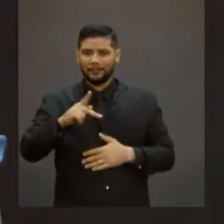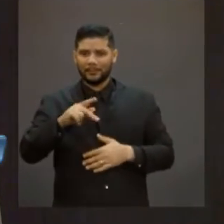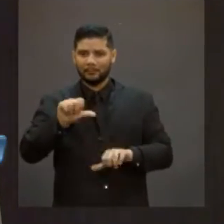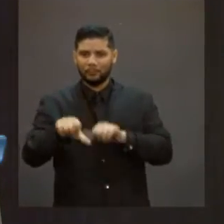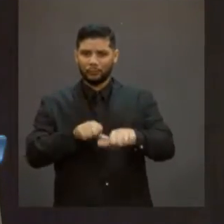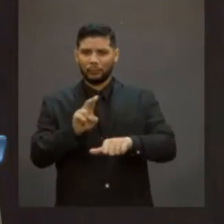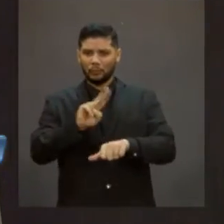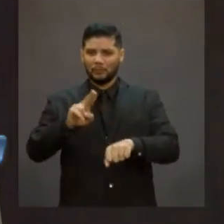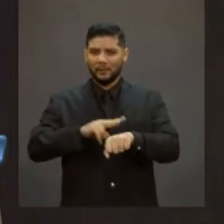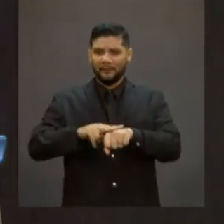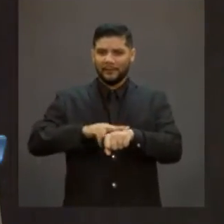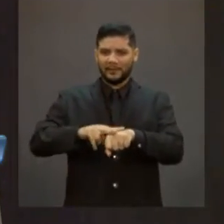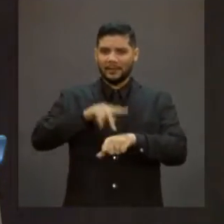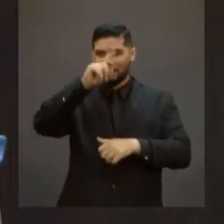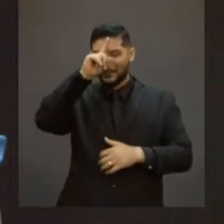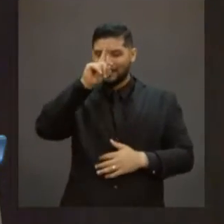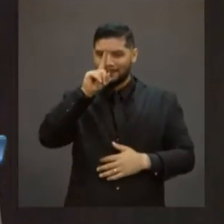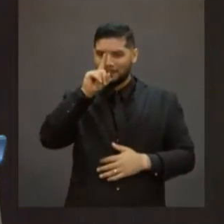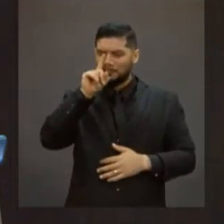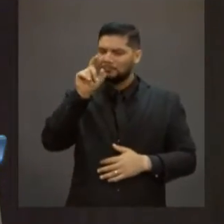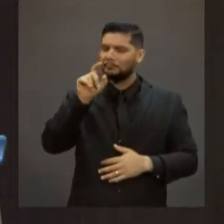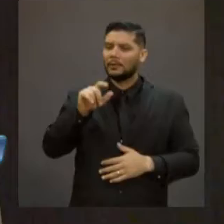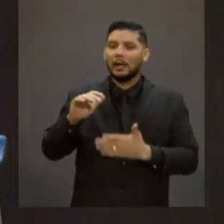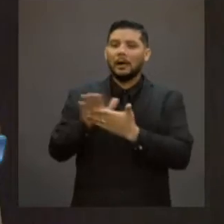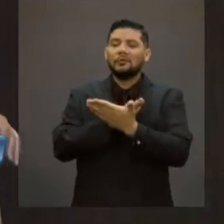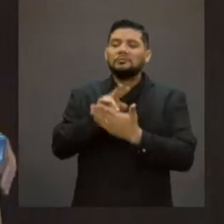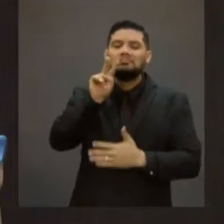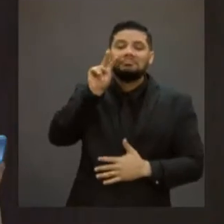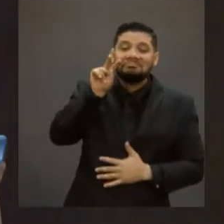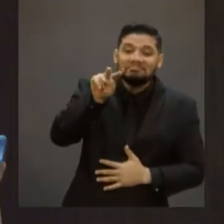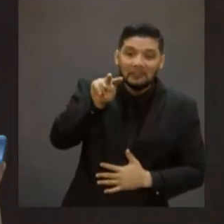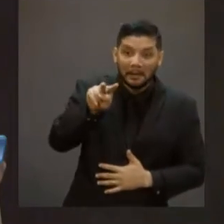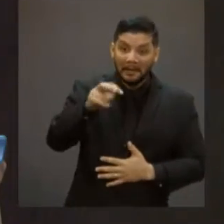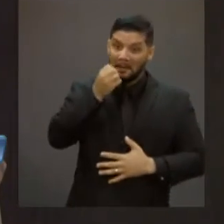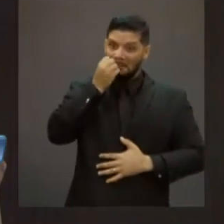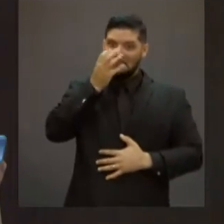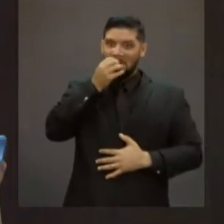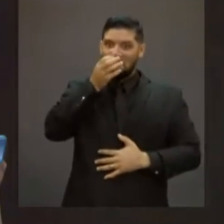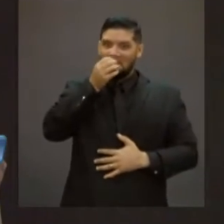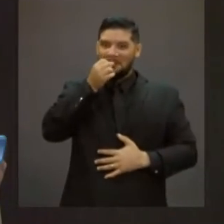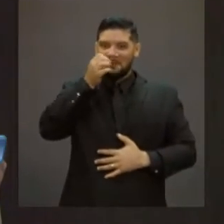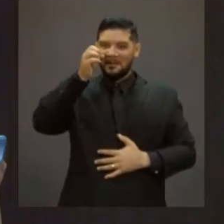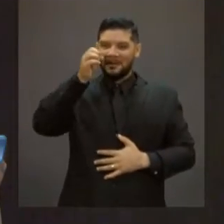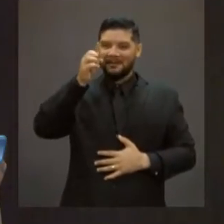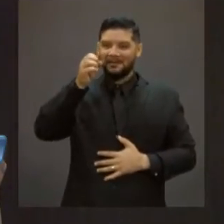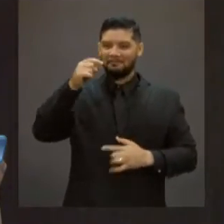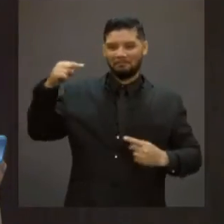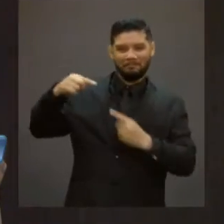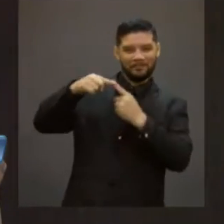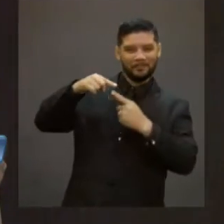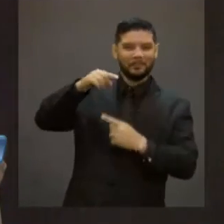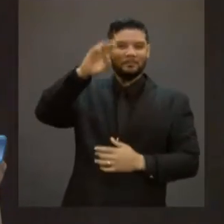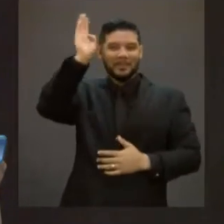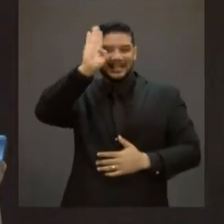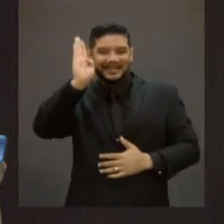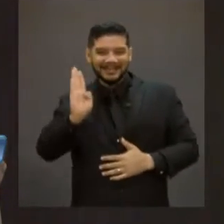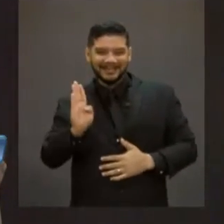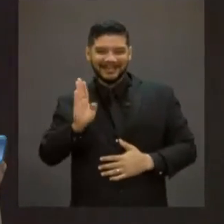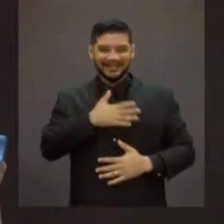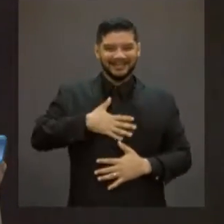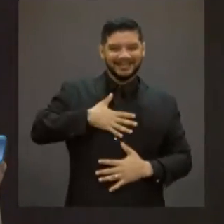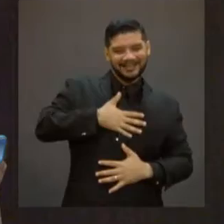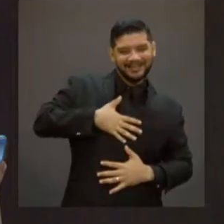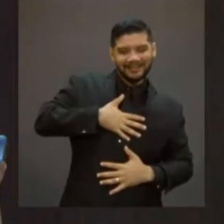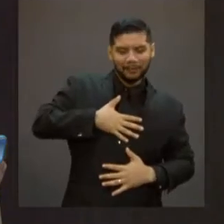Bem, quem ouve em casa e não lê a MP, acha que é coisa boa. Bom, MP da liberdade econômica parece ser